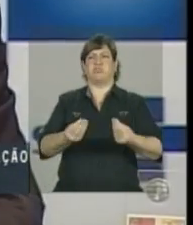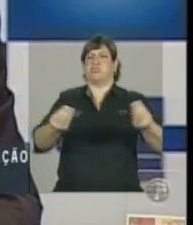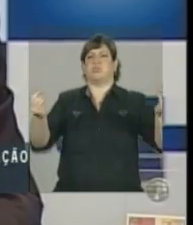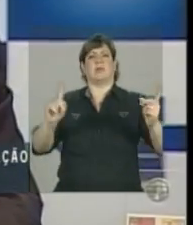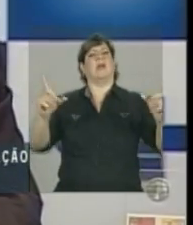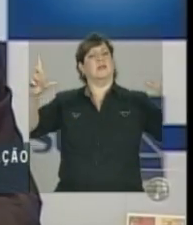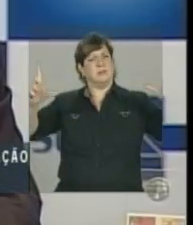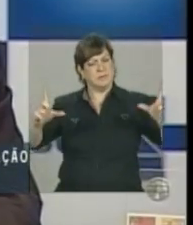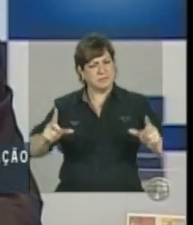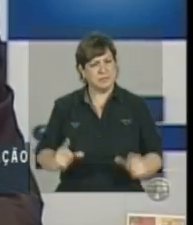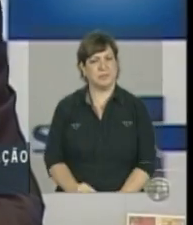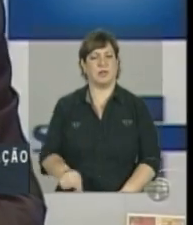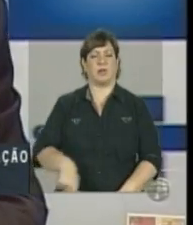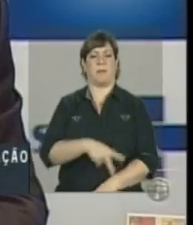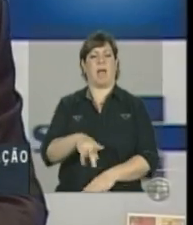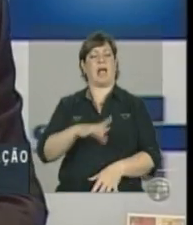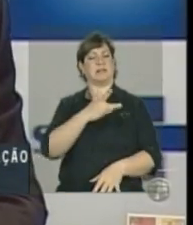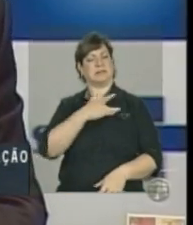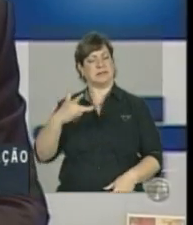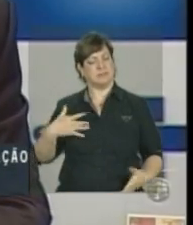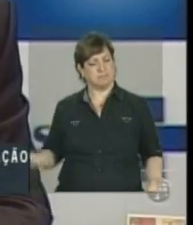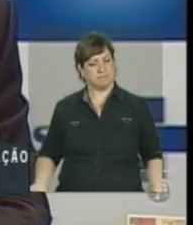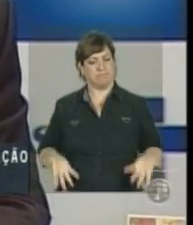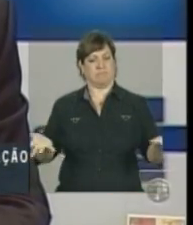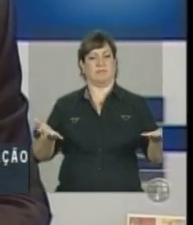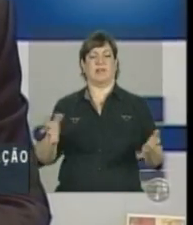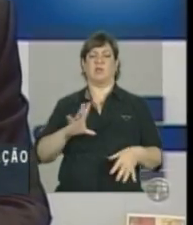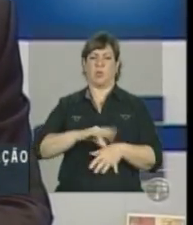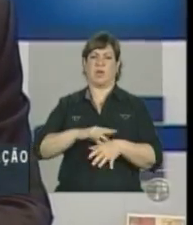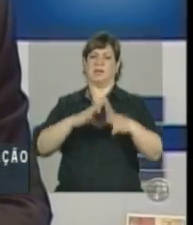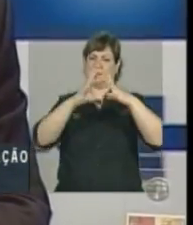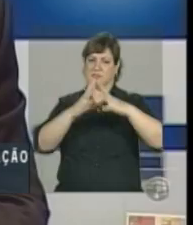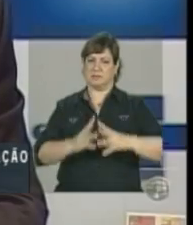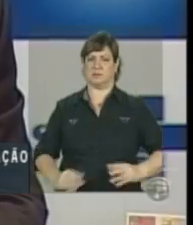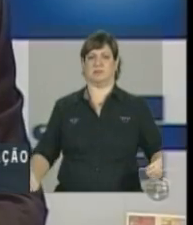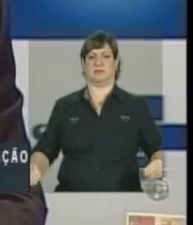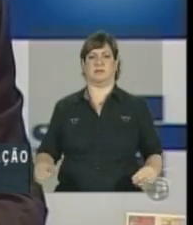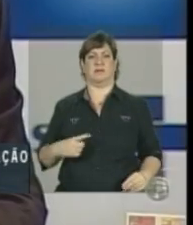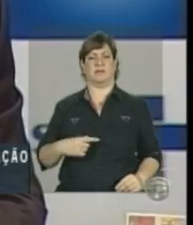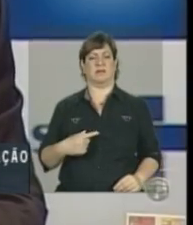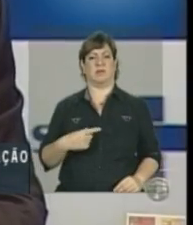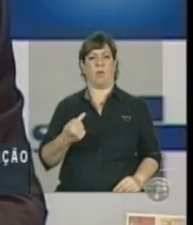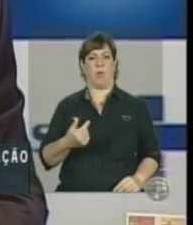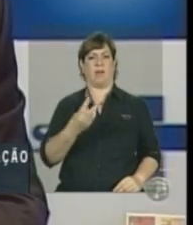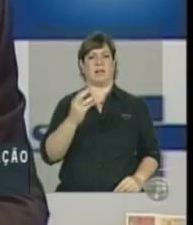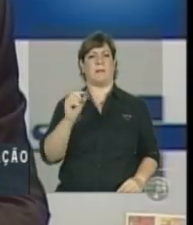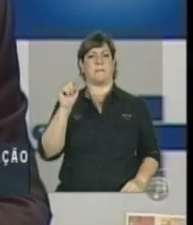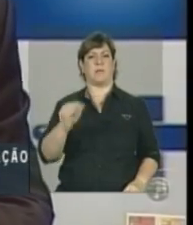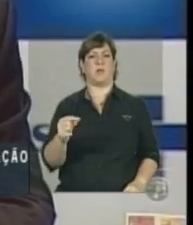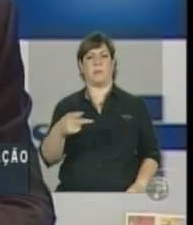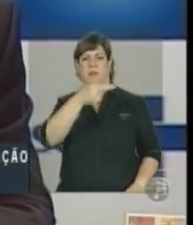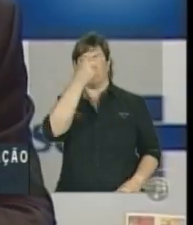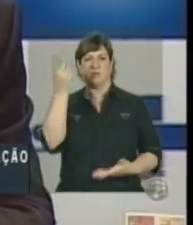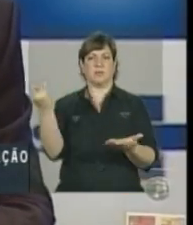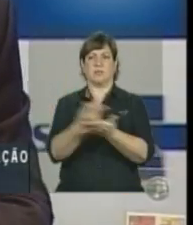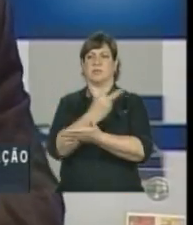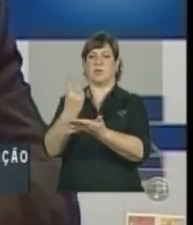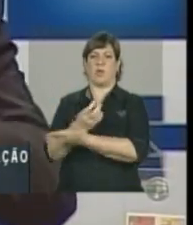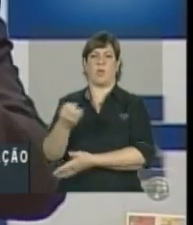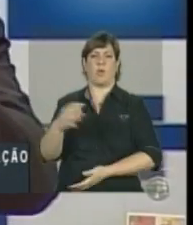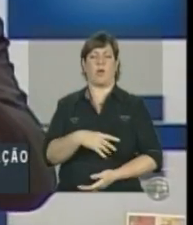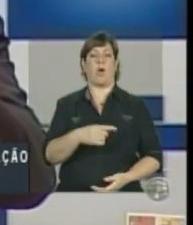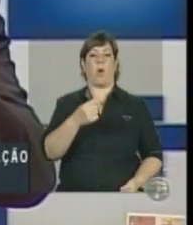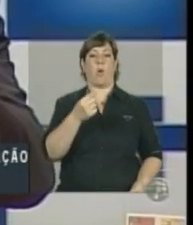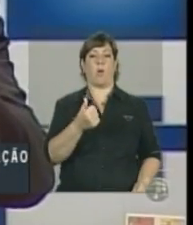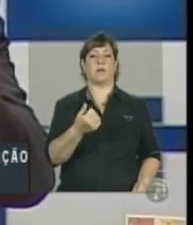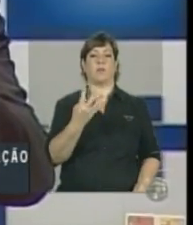elevadas de tuberculose no nosso país, que a gente não tenha quase 70 mil pessoas com casos novos, pouco mais de